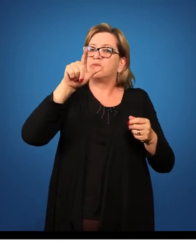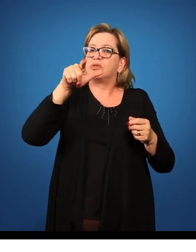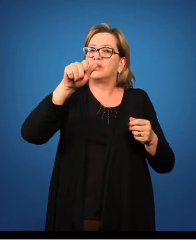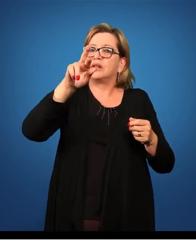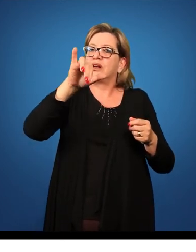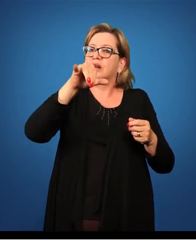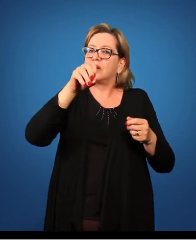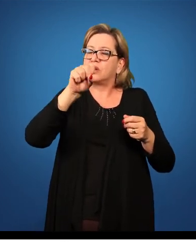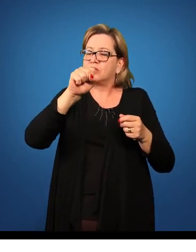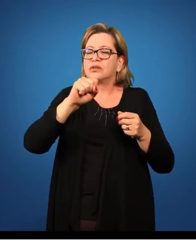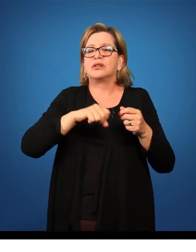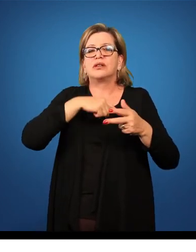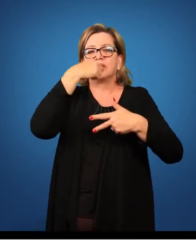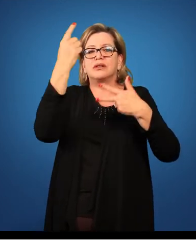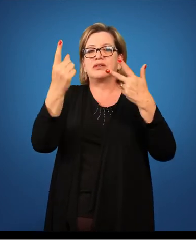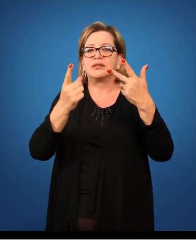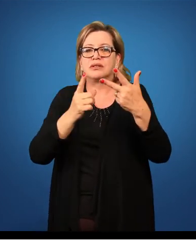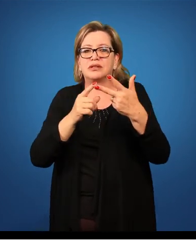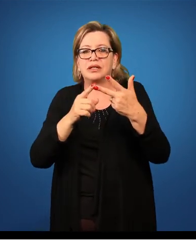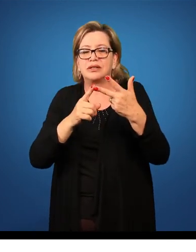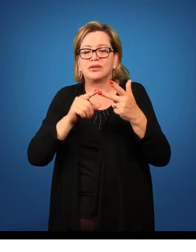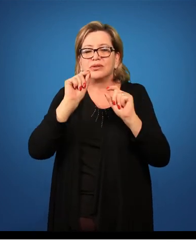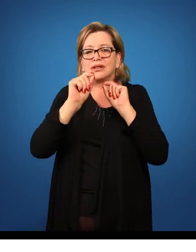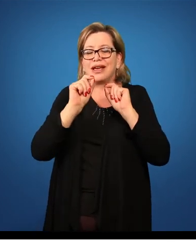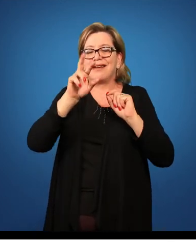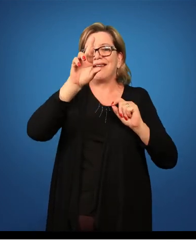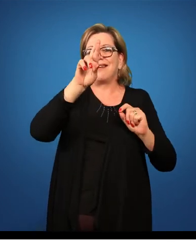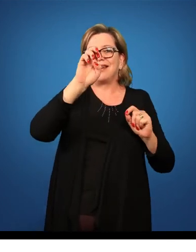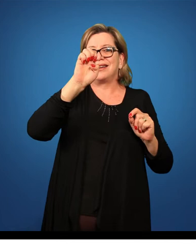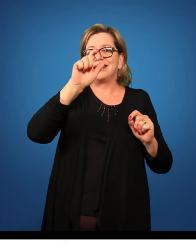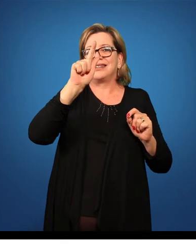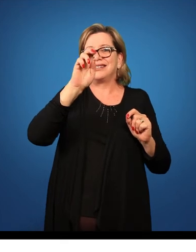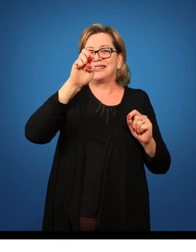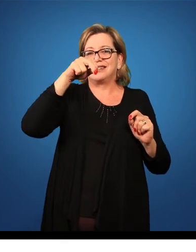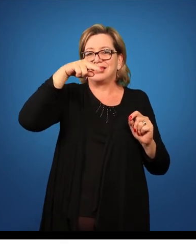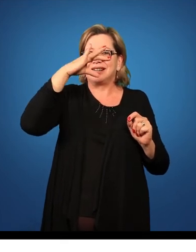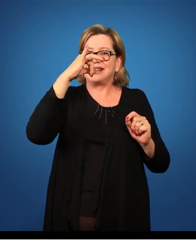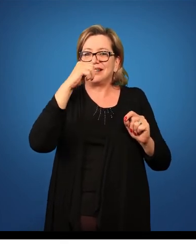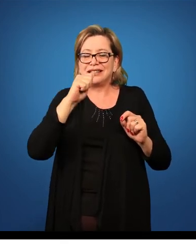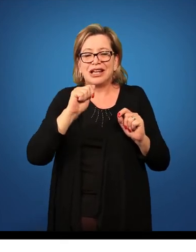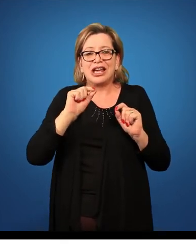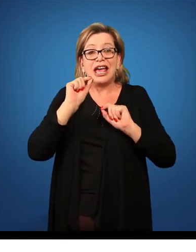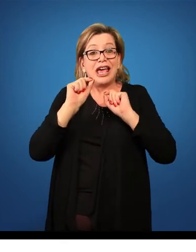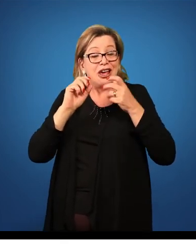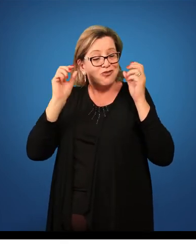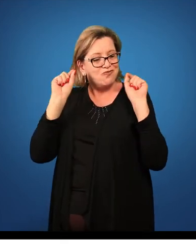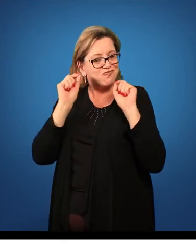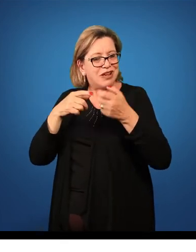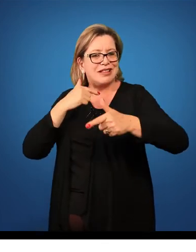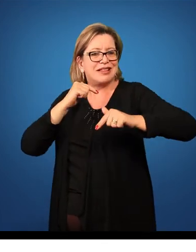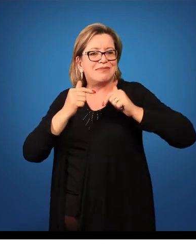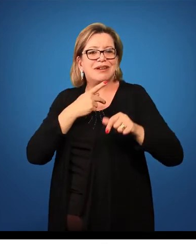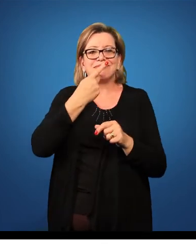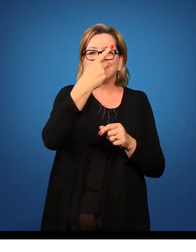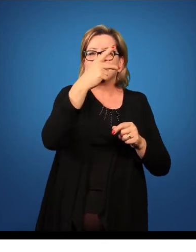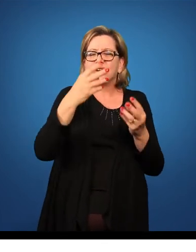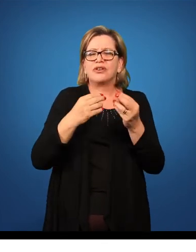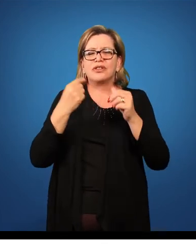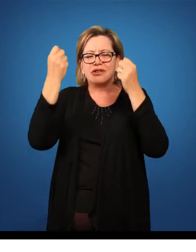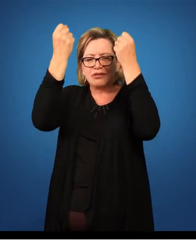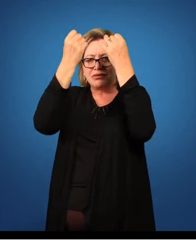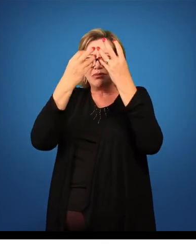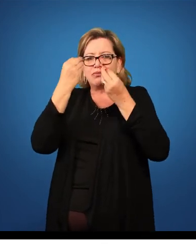Depois vem a fase 3, que é a fase da regência de classe. É a fase realmente da atuação. Vocês vão relatar como ela ocorreu,